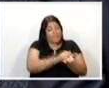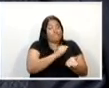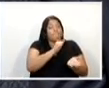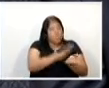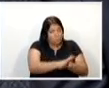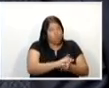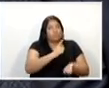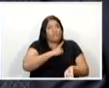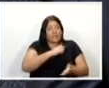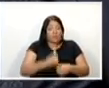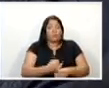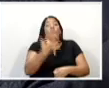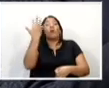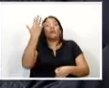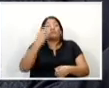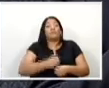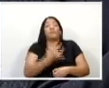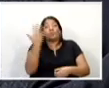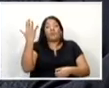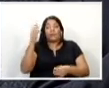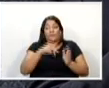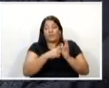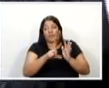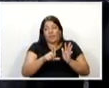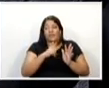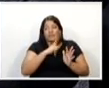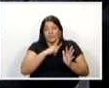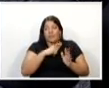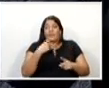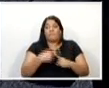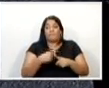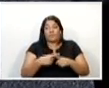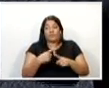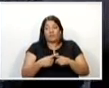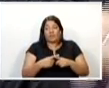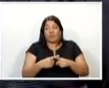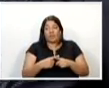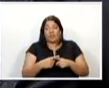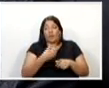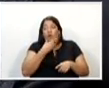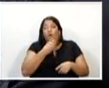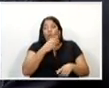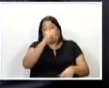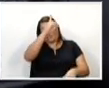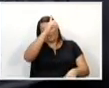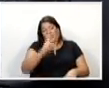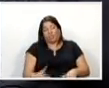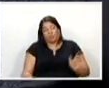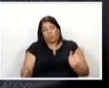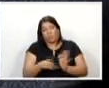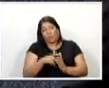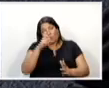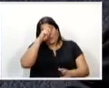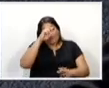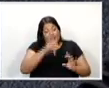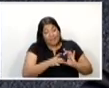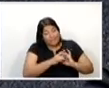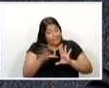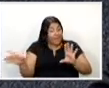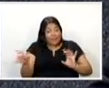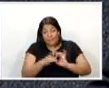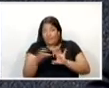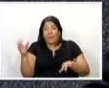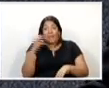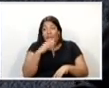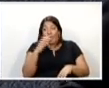aqui no projeto, para que justamente o diretor desse hospital ou esse hospital libere mais rápido. Porque agindo brasileiro é